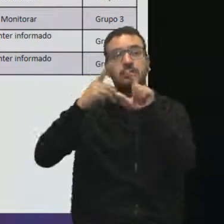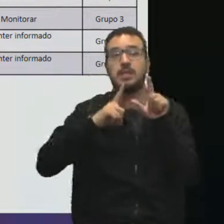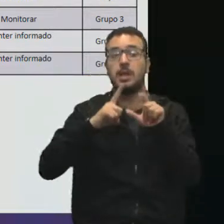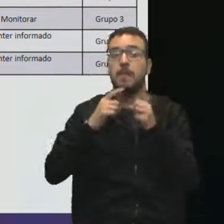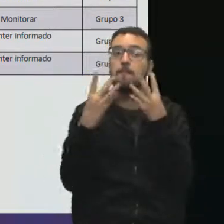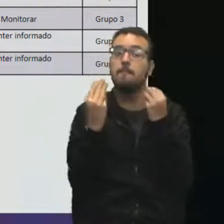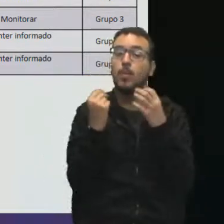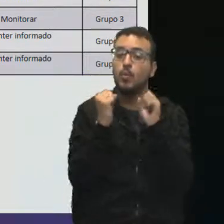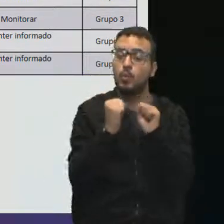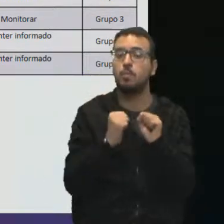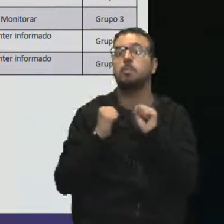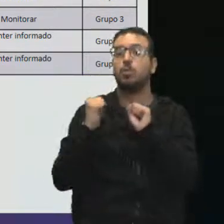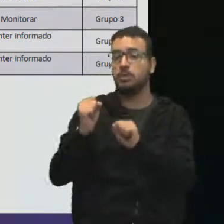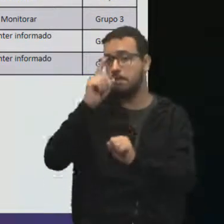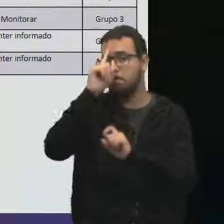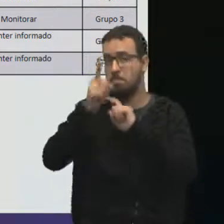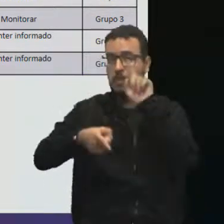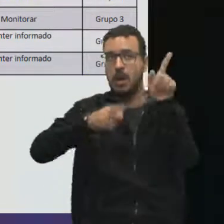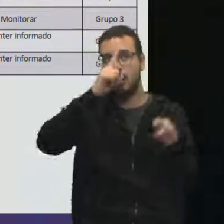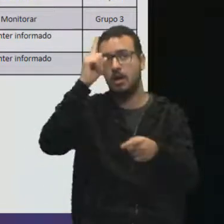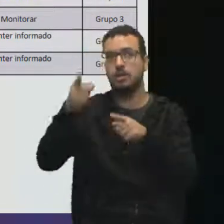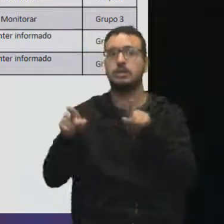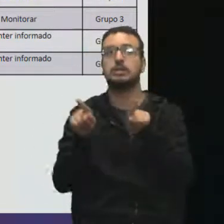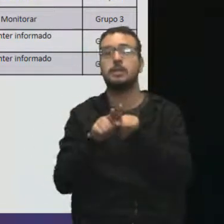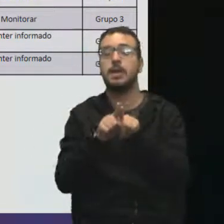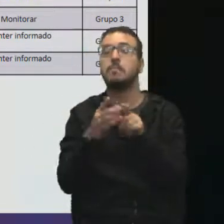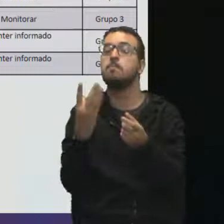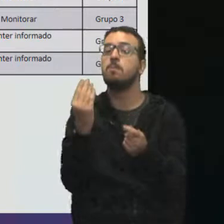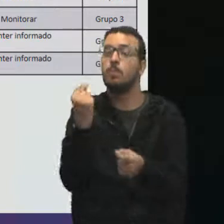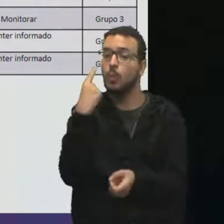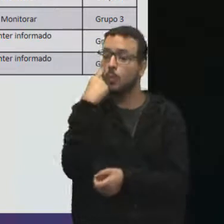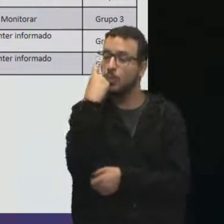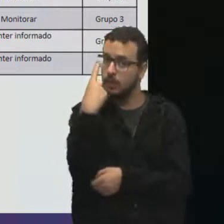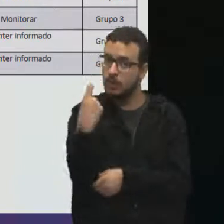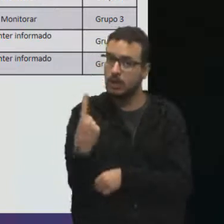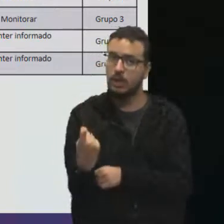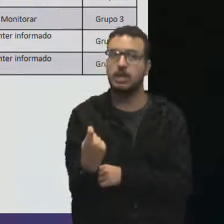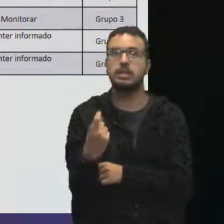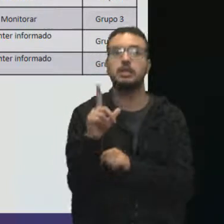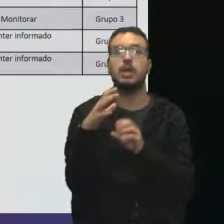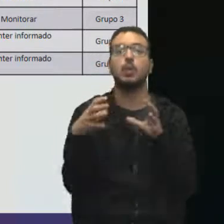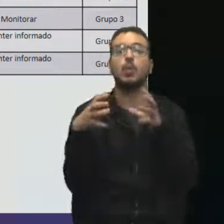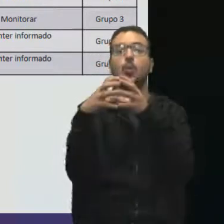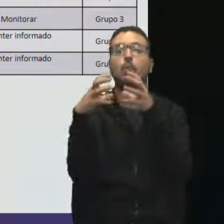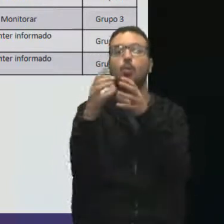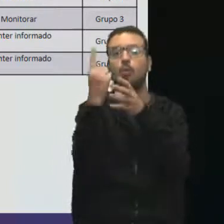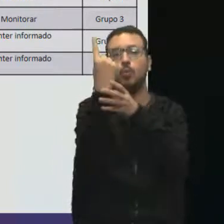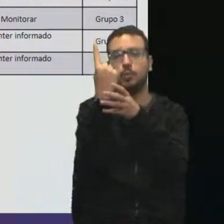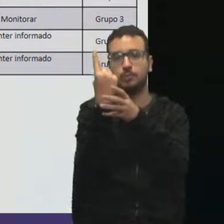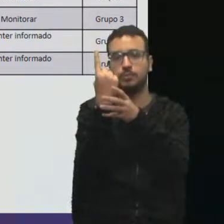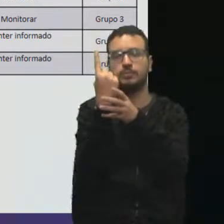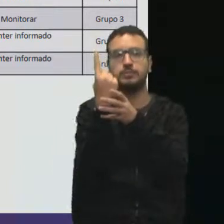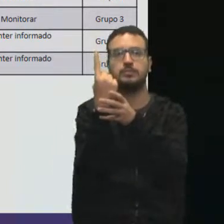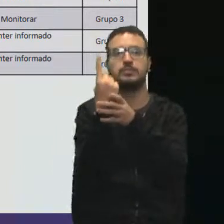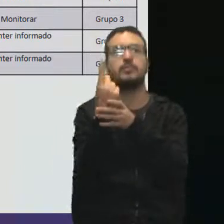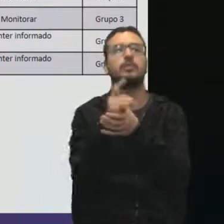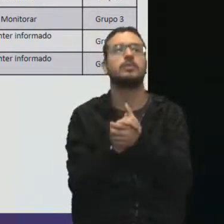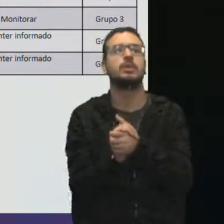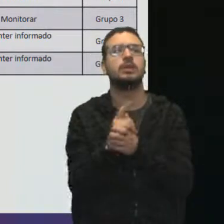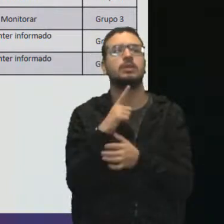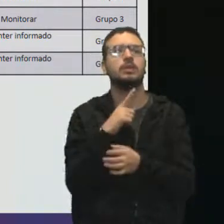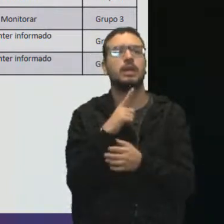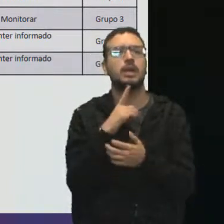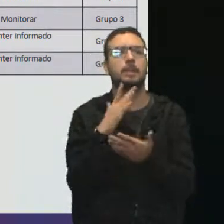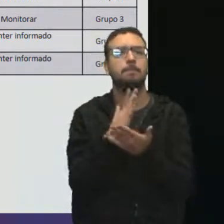e têm muito interesse. Então, eu reúno eles em um grupo, chamo eles de grupo 1. Tem um